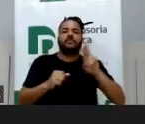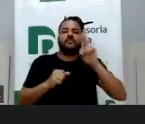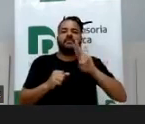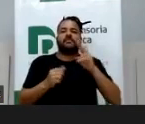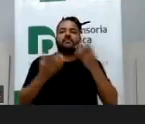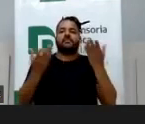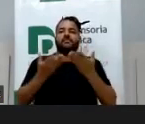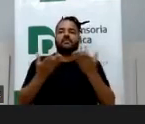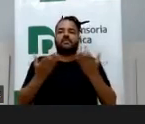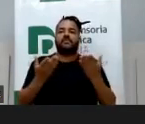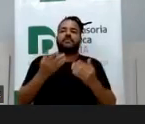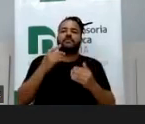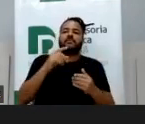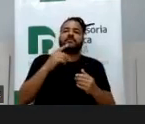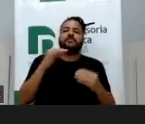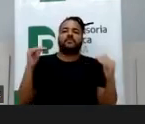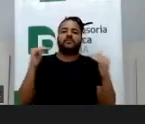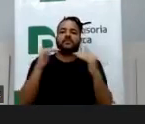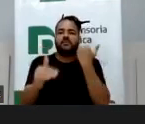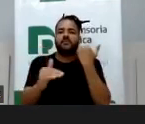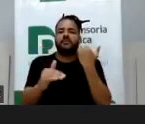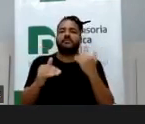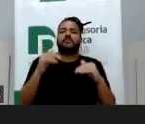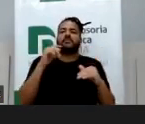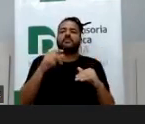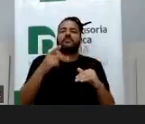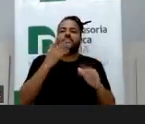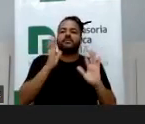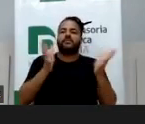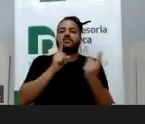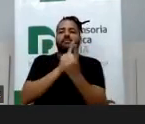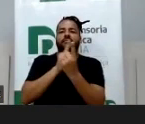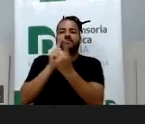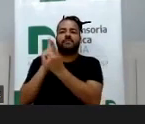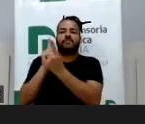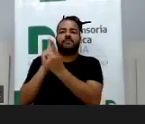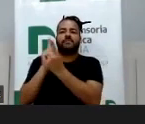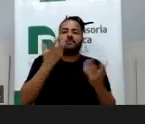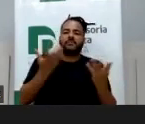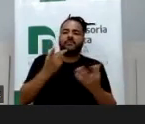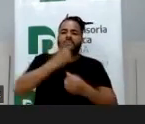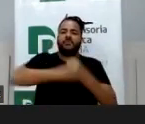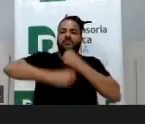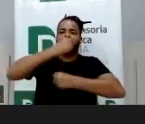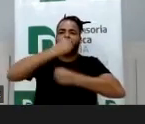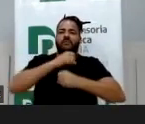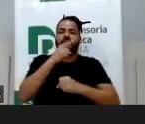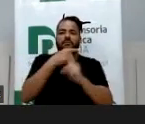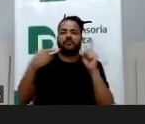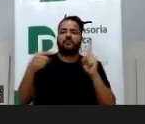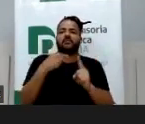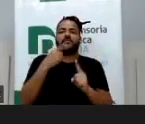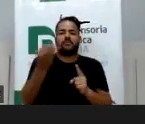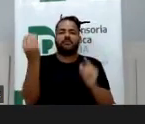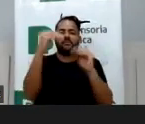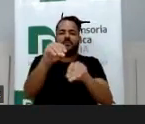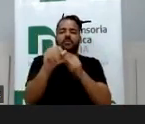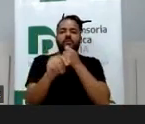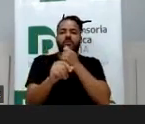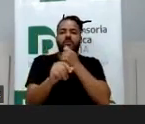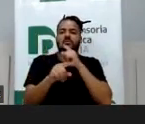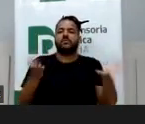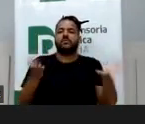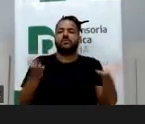concordo, doutora Fernanda, eu atendi um caso, não tem muito tempo, de um acordo que eu fiz há um ano e meio, a gente não colocou, e agora a cliente